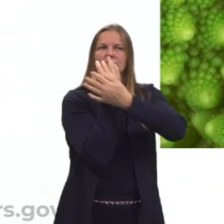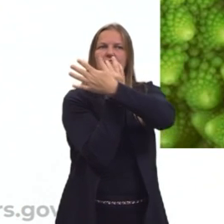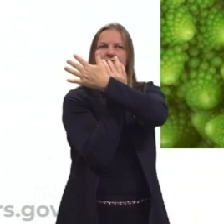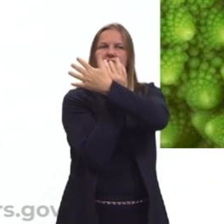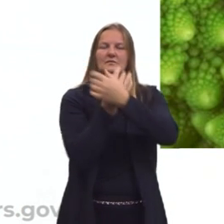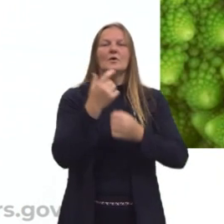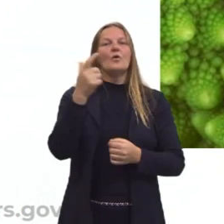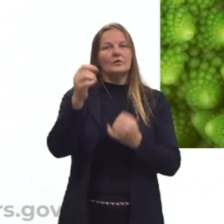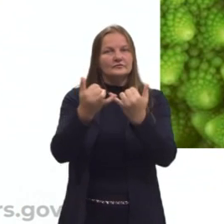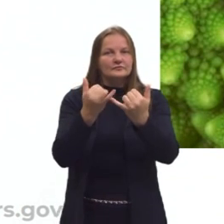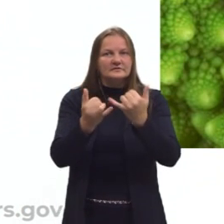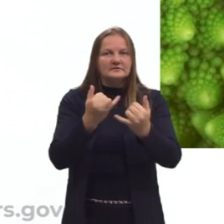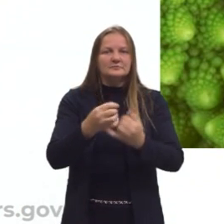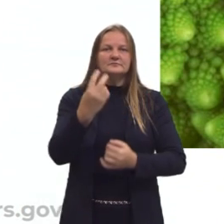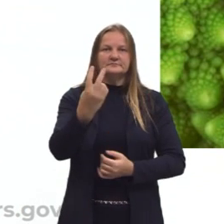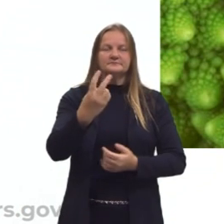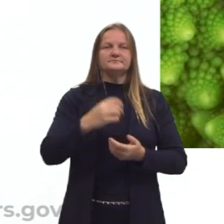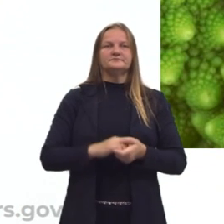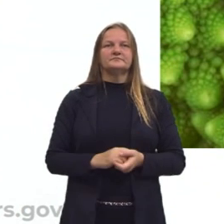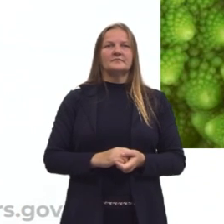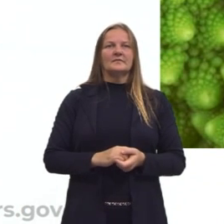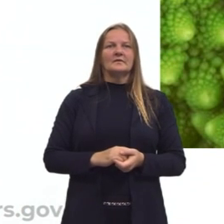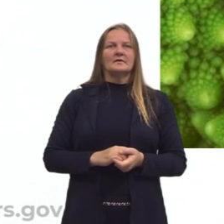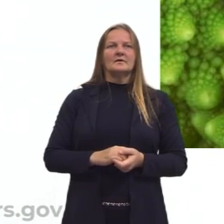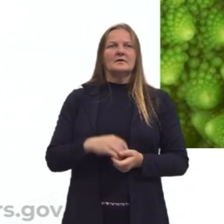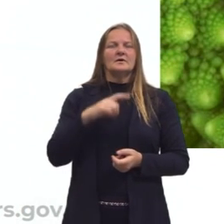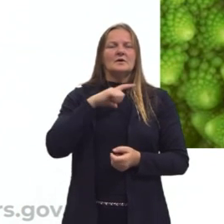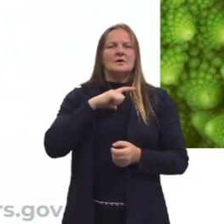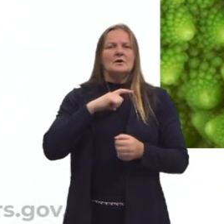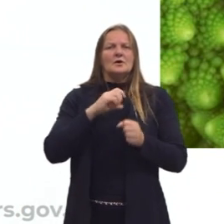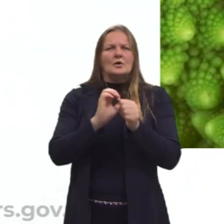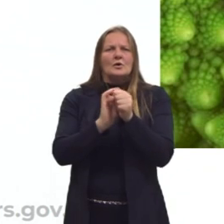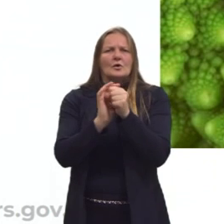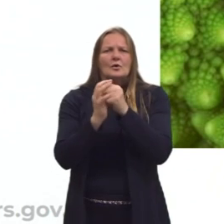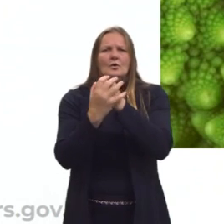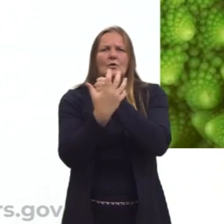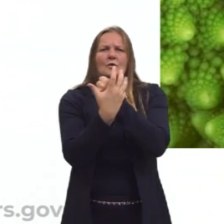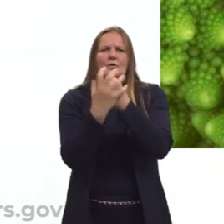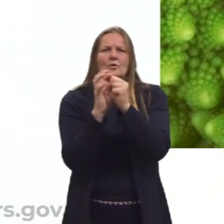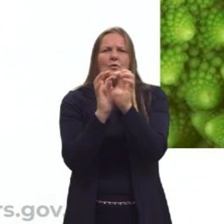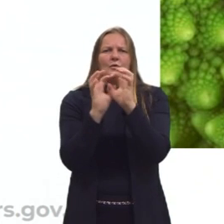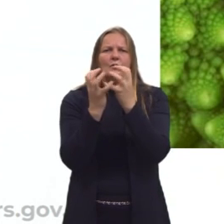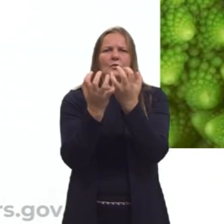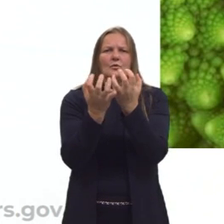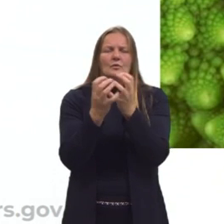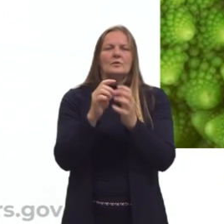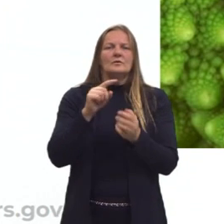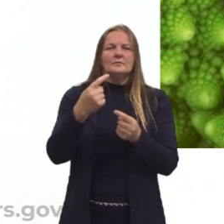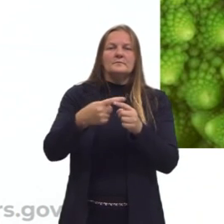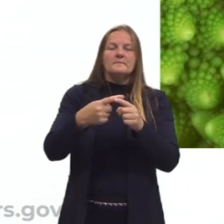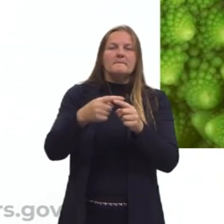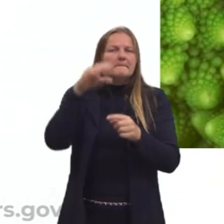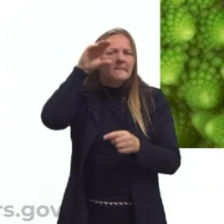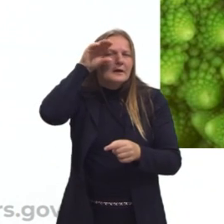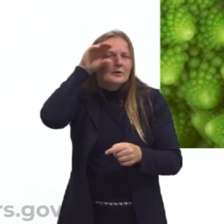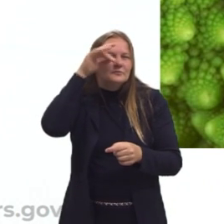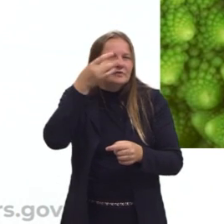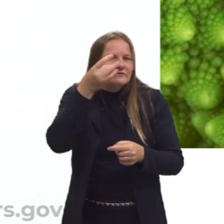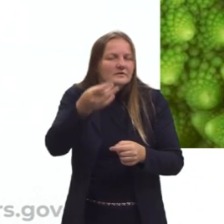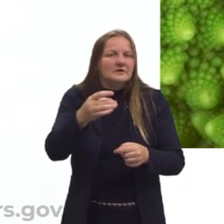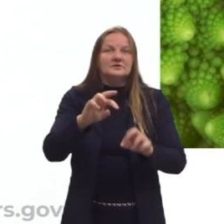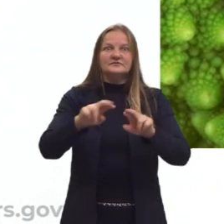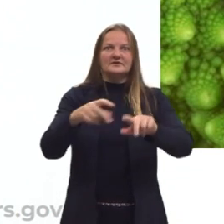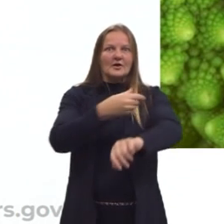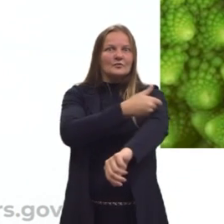Aqui nós temos a imagem de um brócolis romanesco, um pouquinho diferente do que a gente está acostumado, mas observem ali as